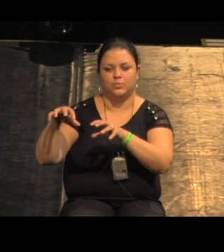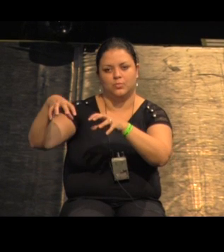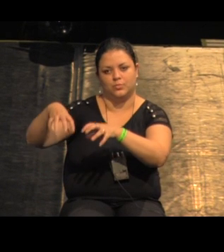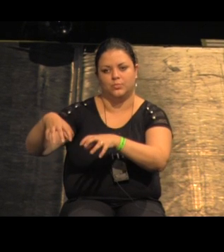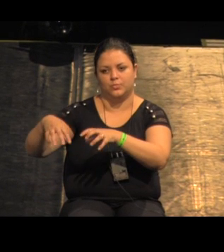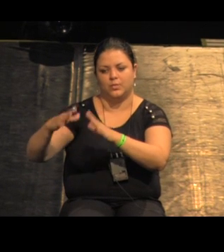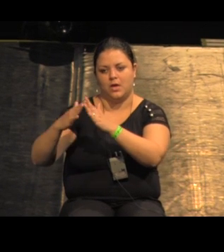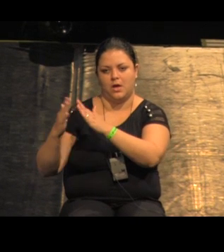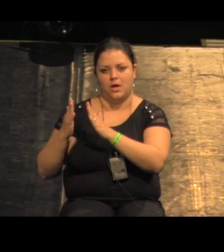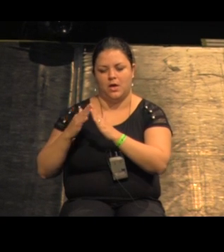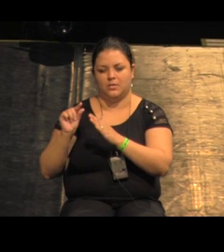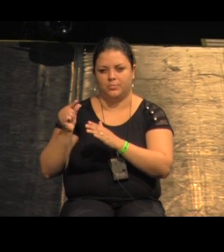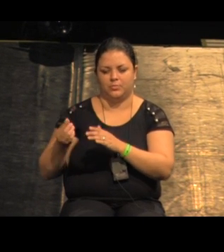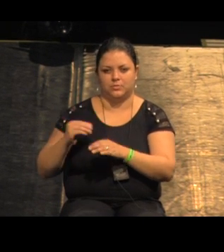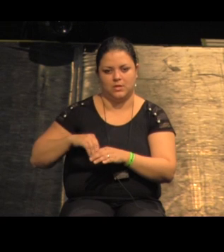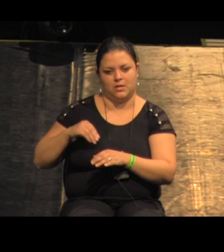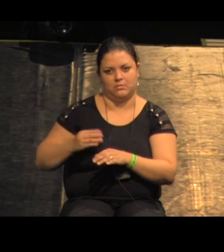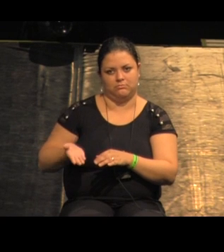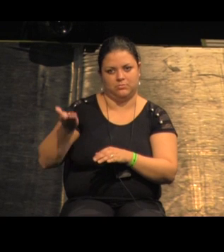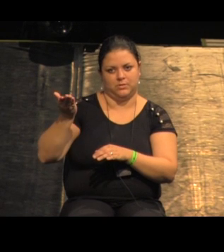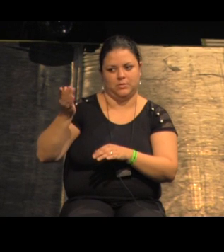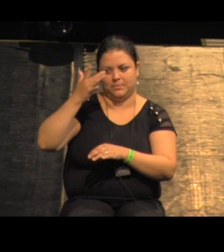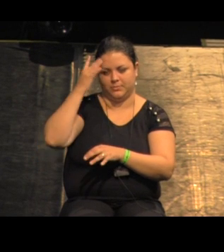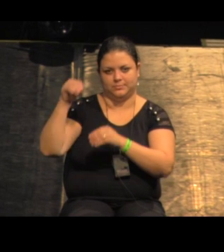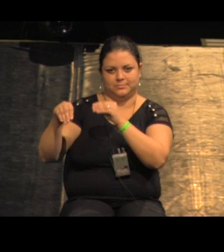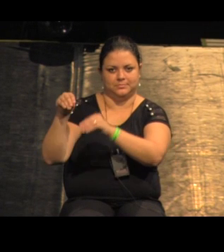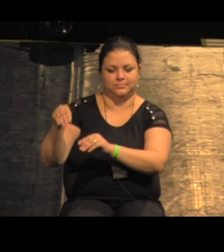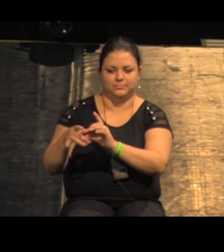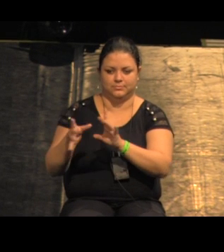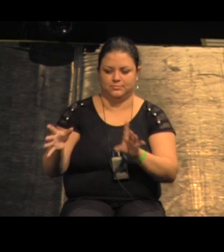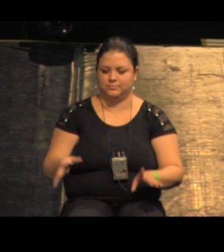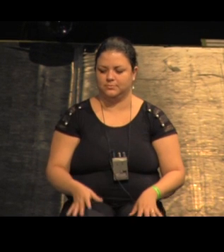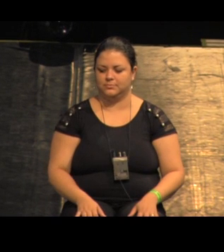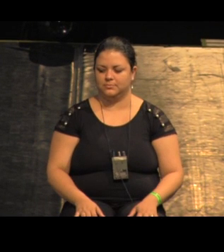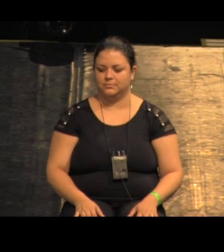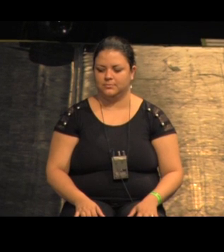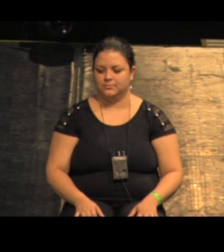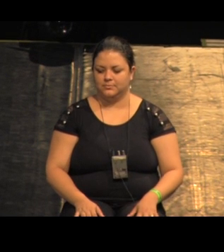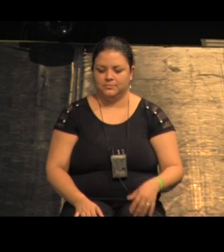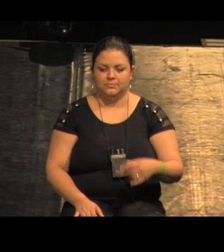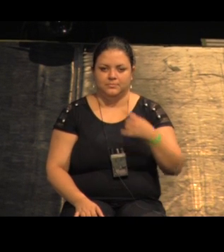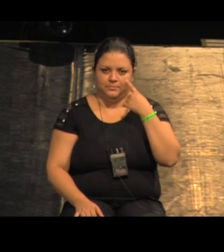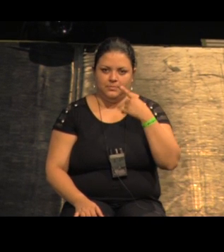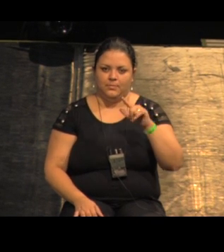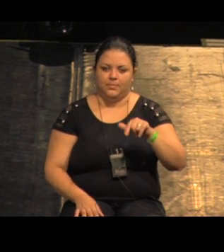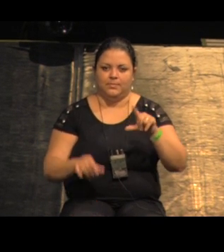crescendo aqui e que é consumidor desta rua de comércio isso daqui é um trabalho que a prefeitura os assistentes